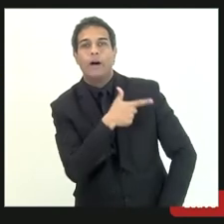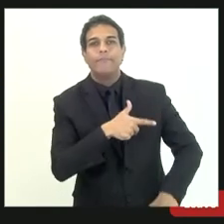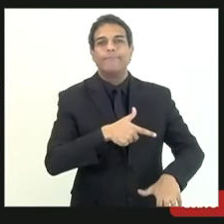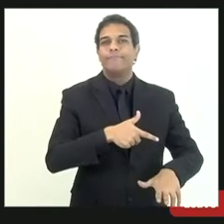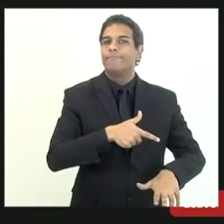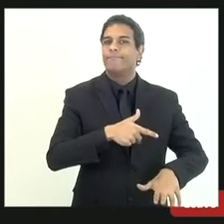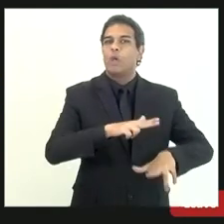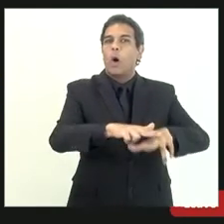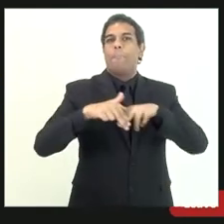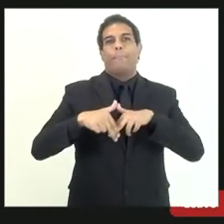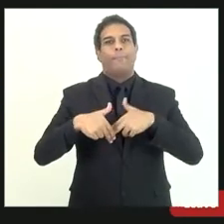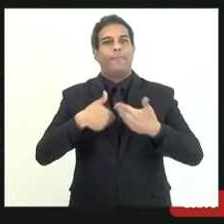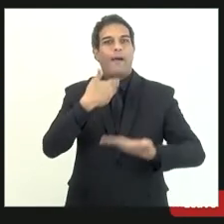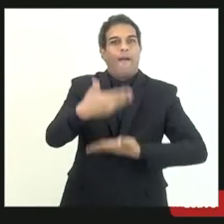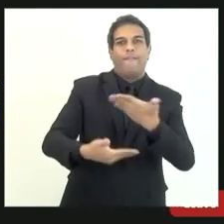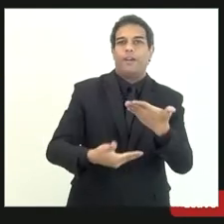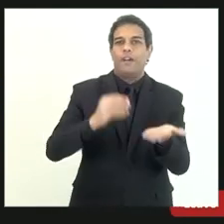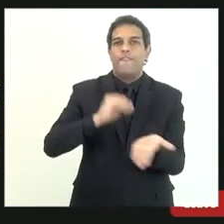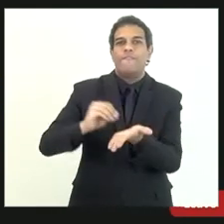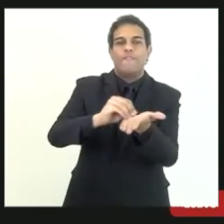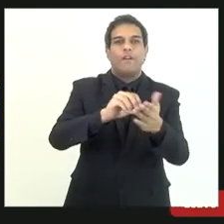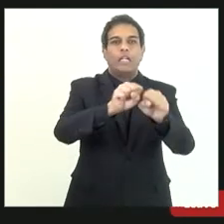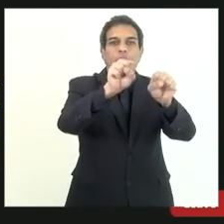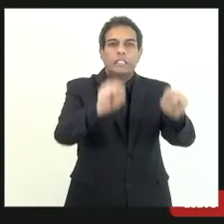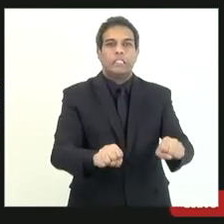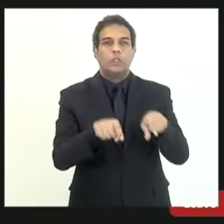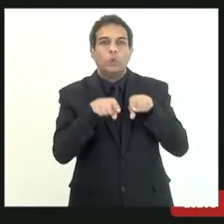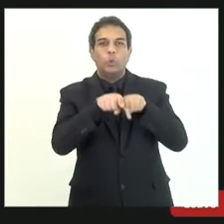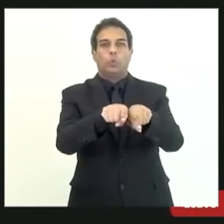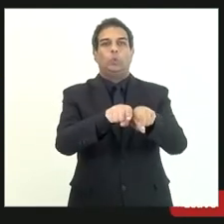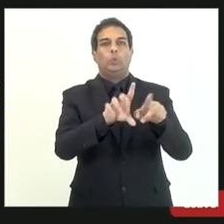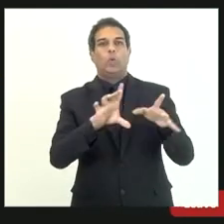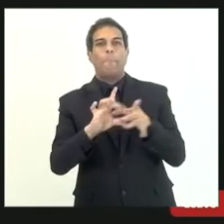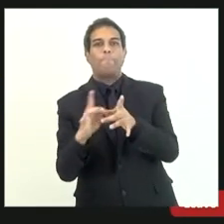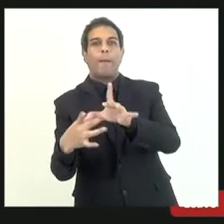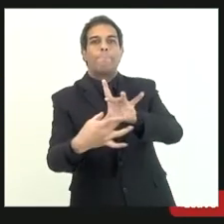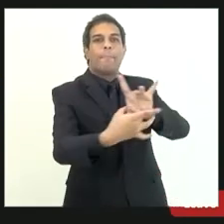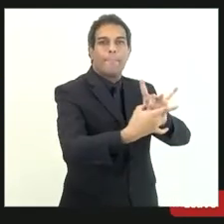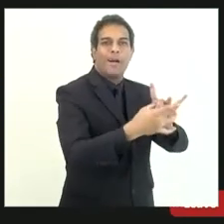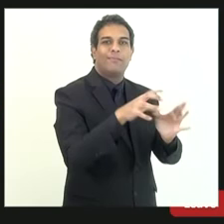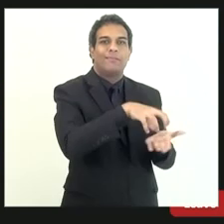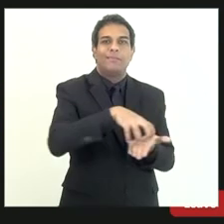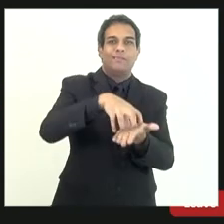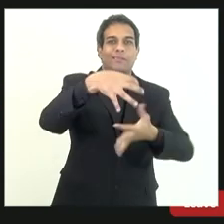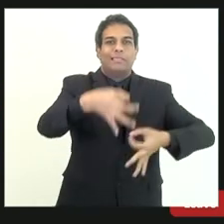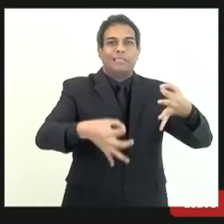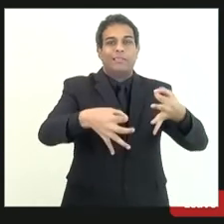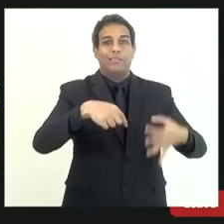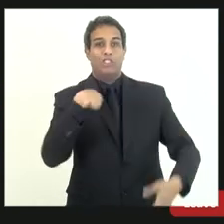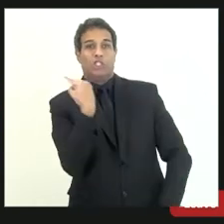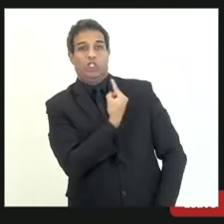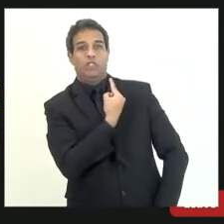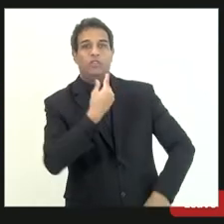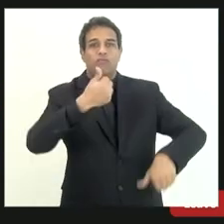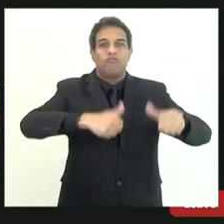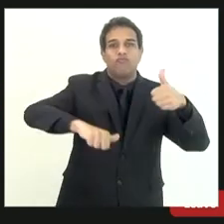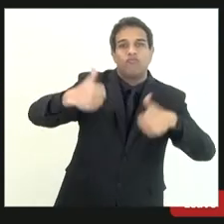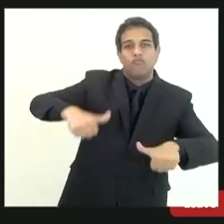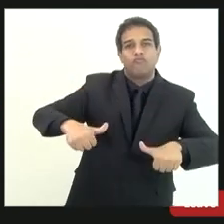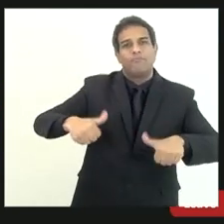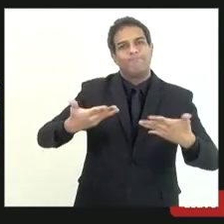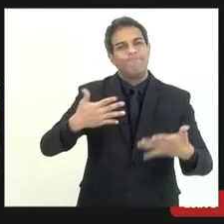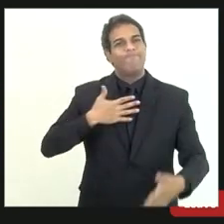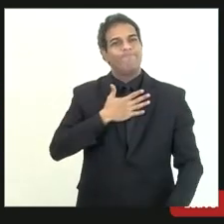para todos então esse foi um pouquinho do nosso diagnóstico o que eu